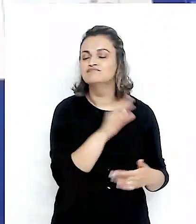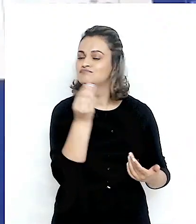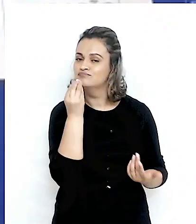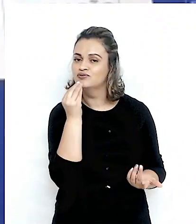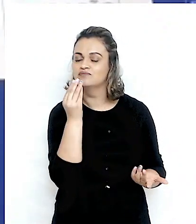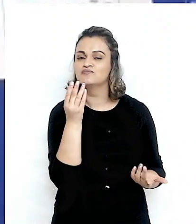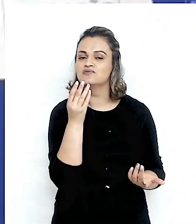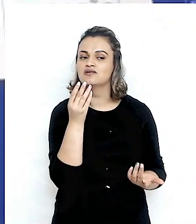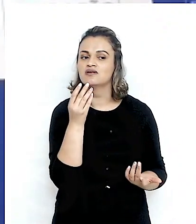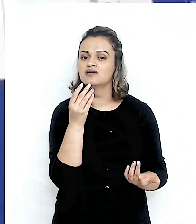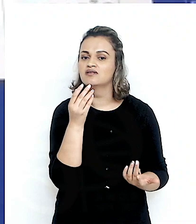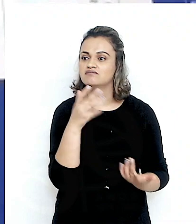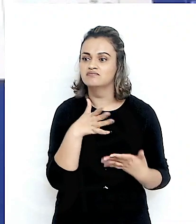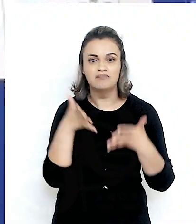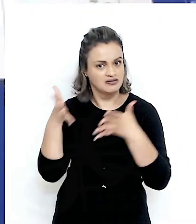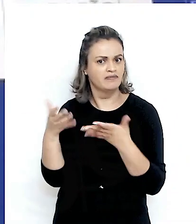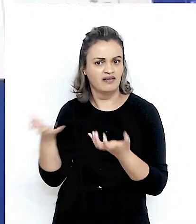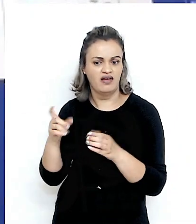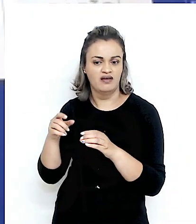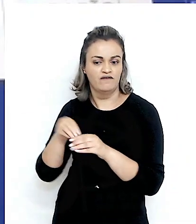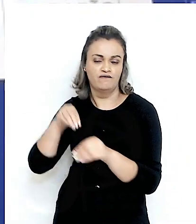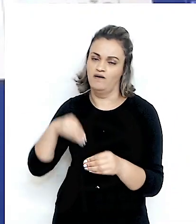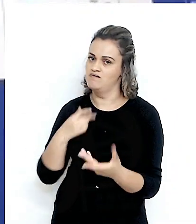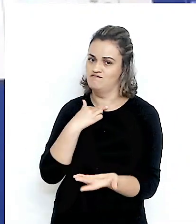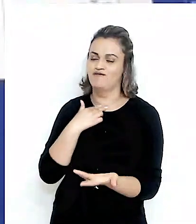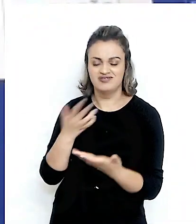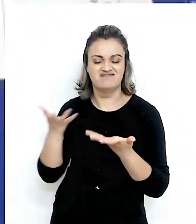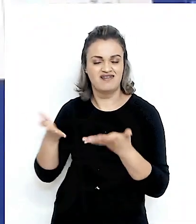não ficar fora, né, desse grande mercado, né,